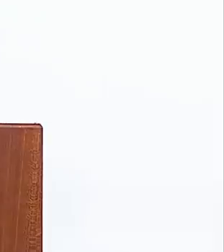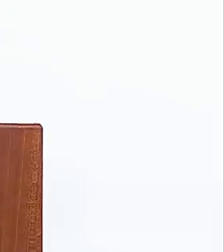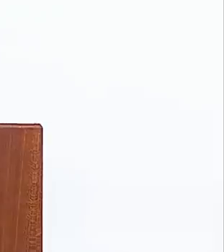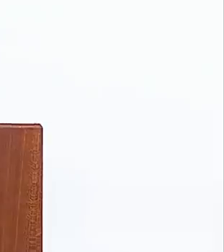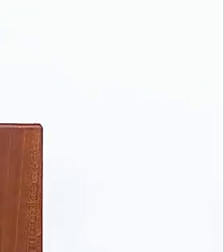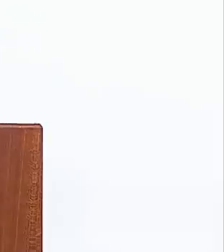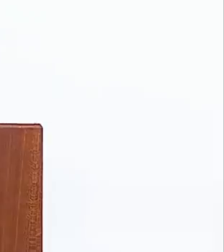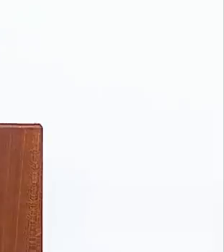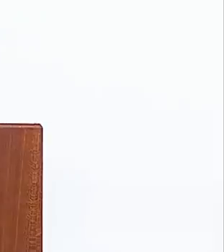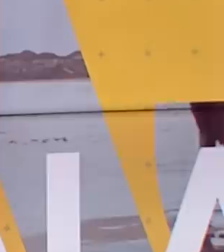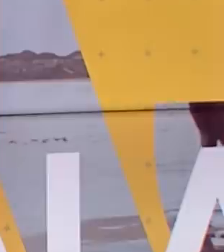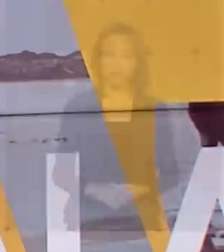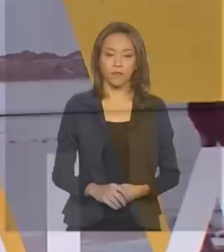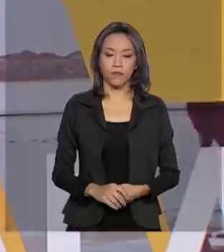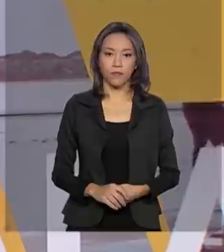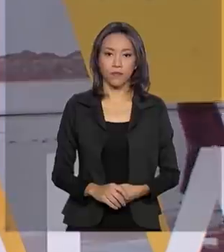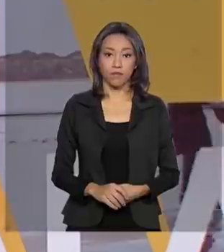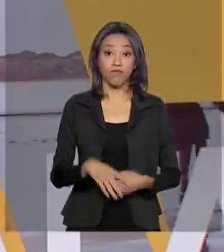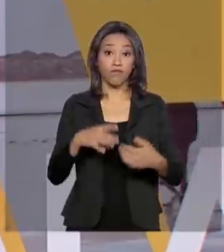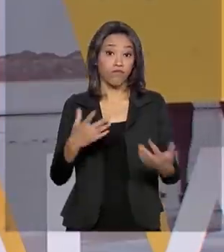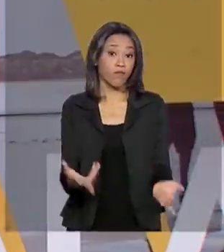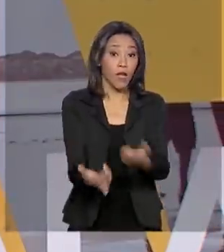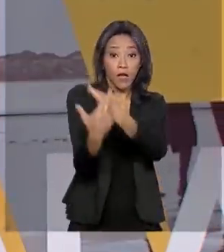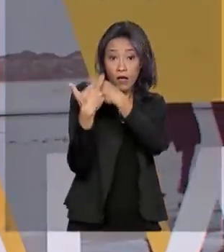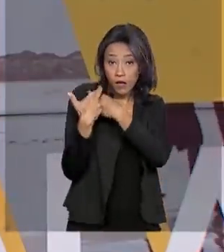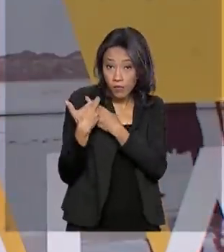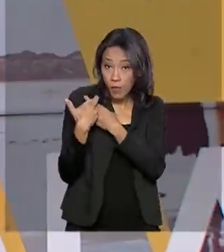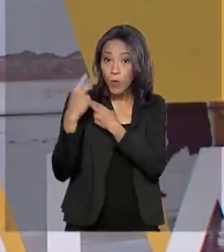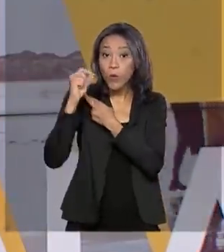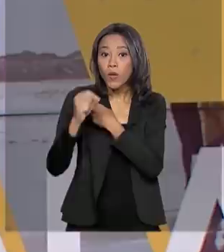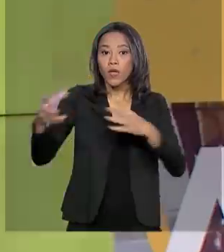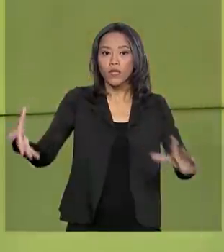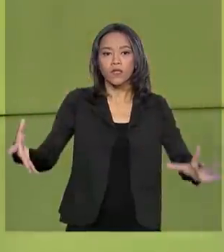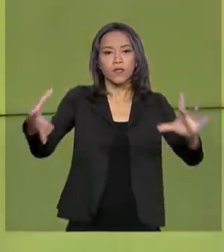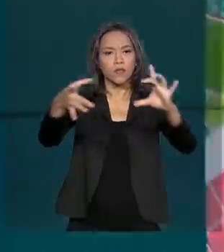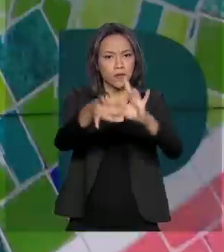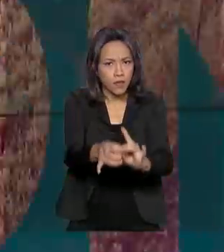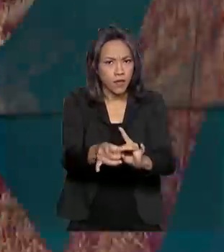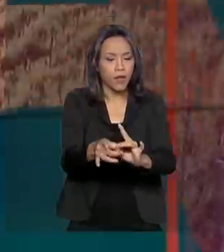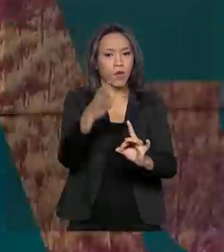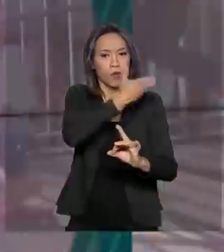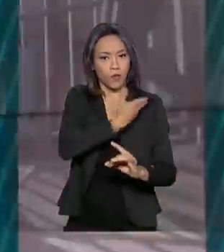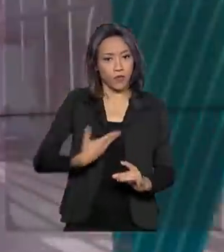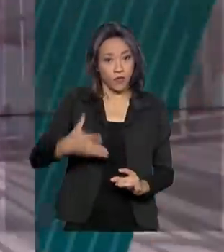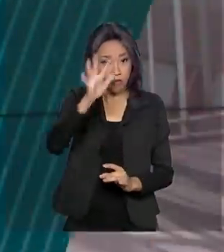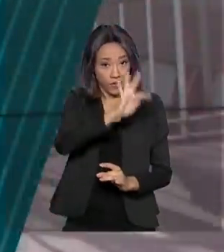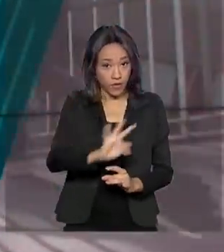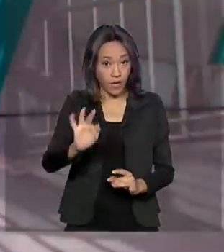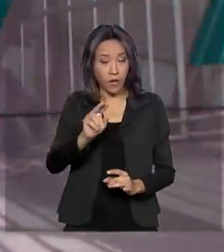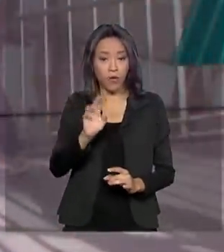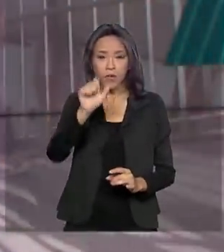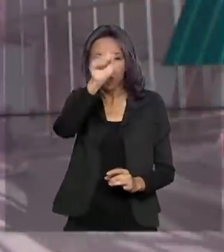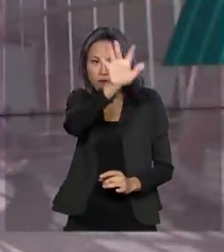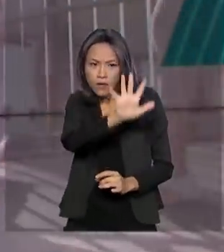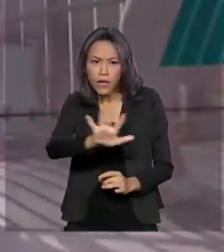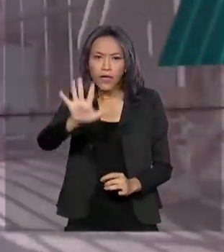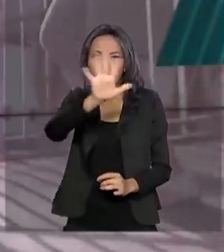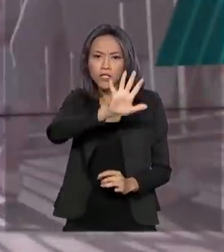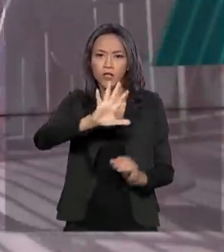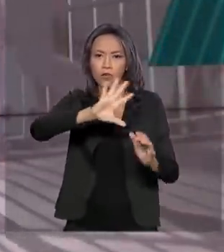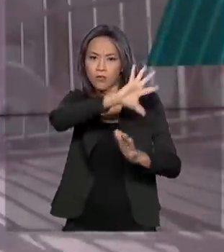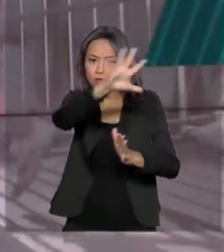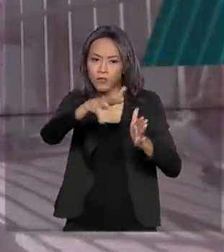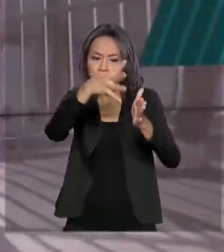respeito aos seus gastos. Com a missão de integrar as ações federais na região amazônica, o vice-presidente